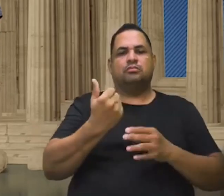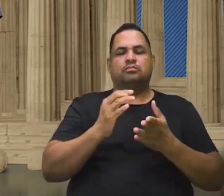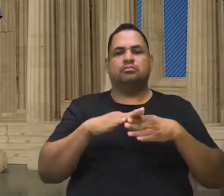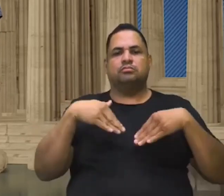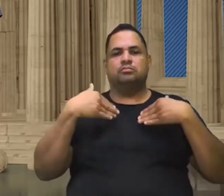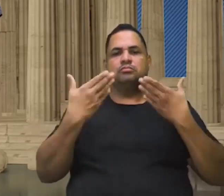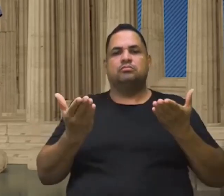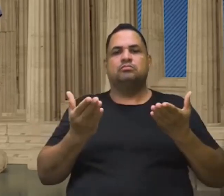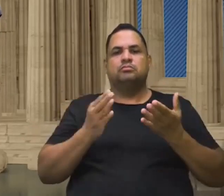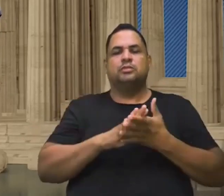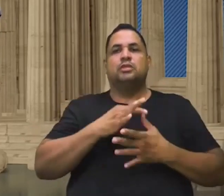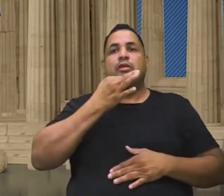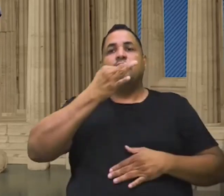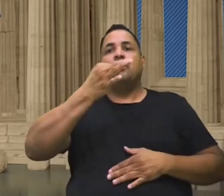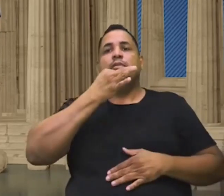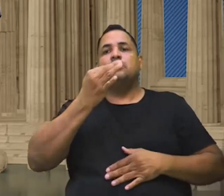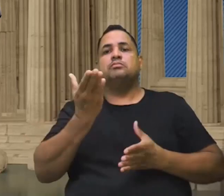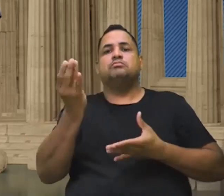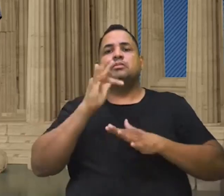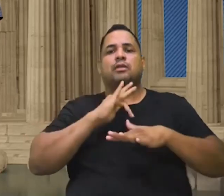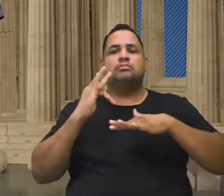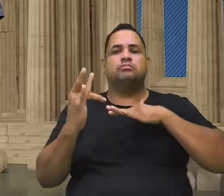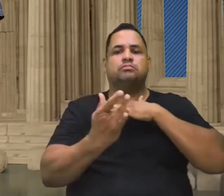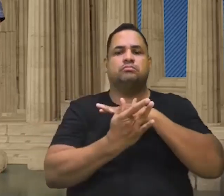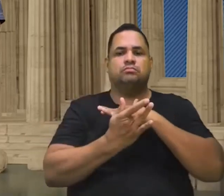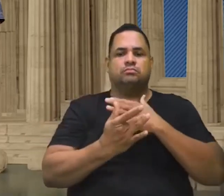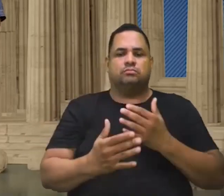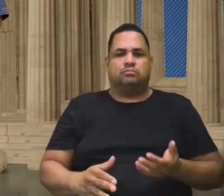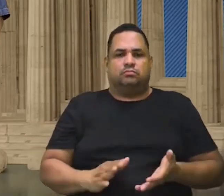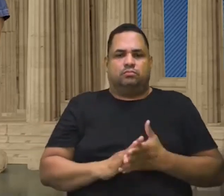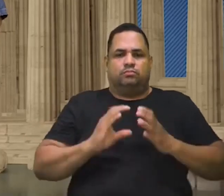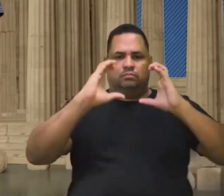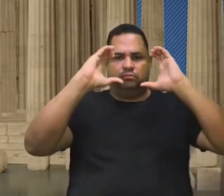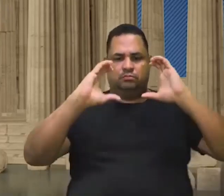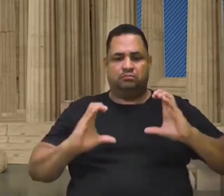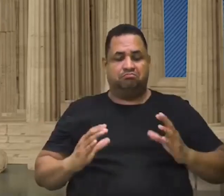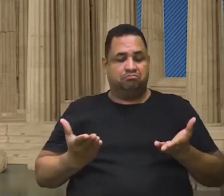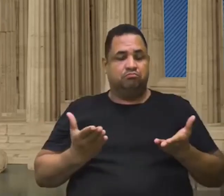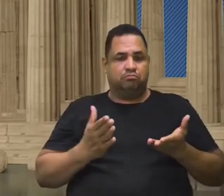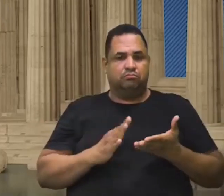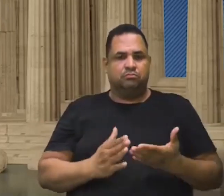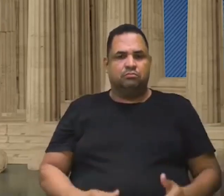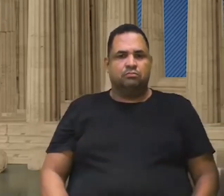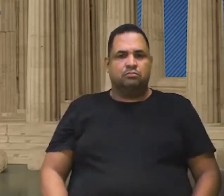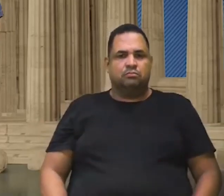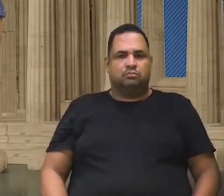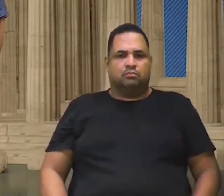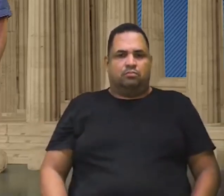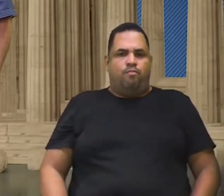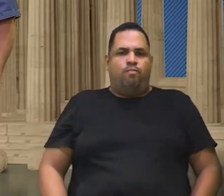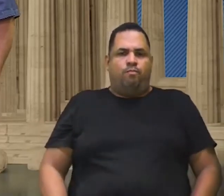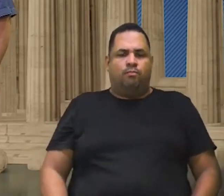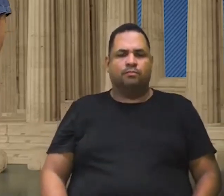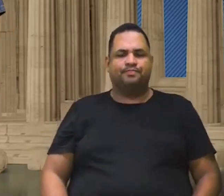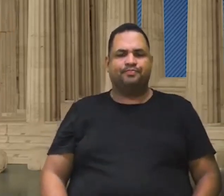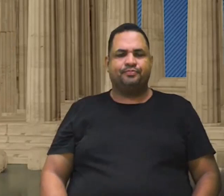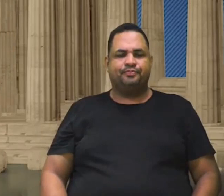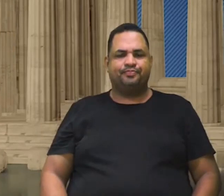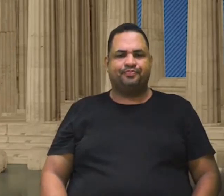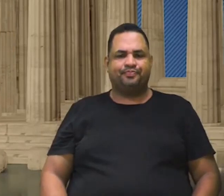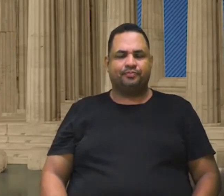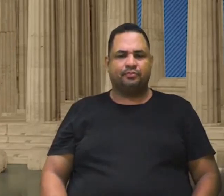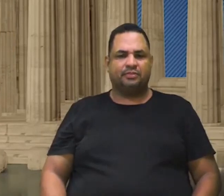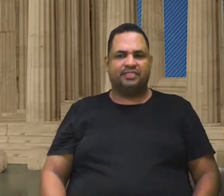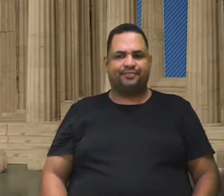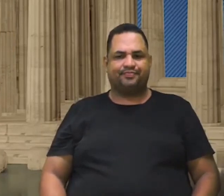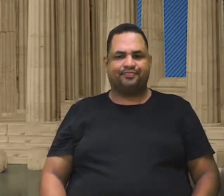Quando ele emite a opinião dele nas redes sociais, é o comportamento que ele vai emitir ali, mesmo que seja momentâneo, que às vezes não